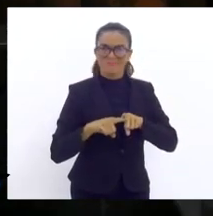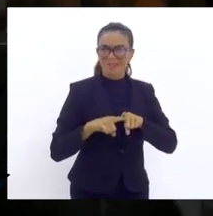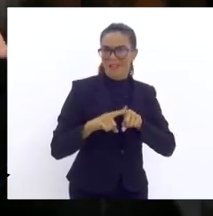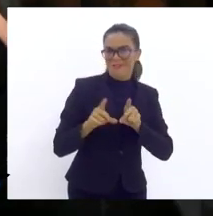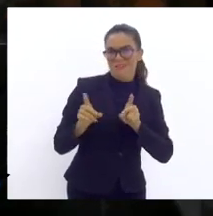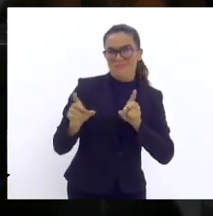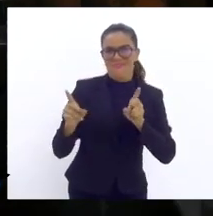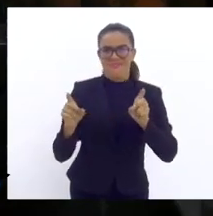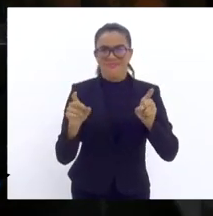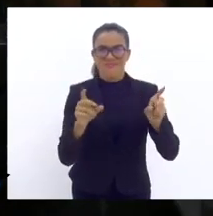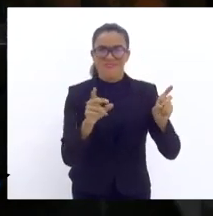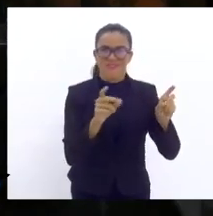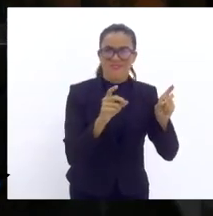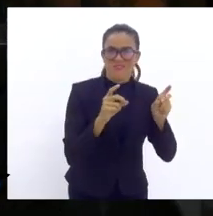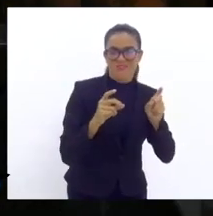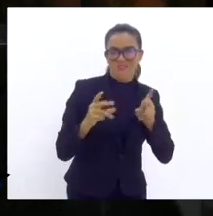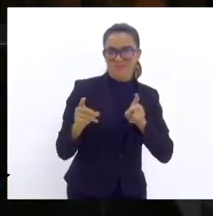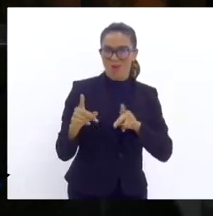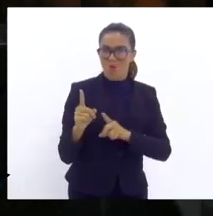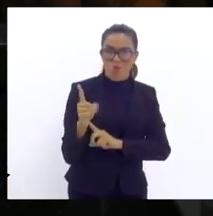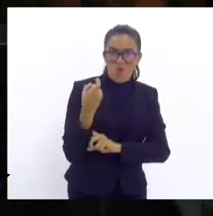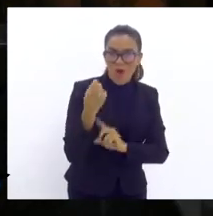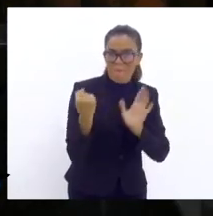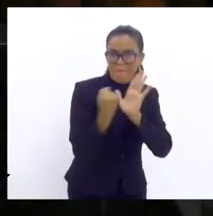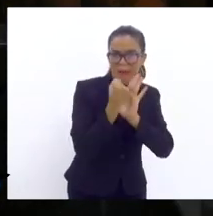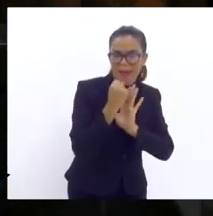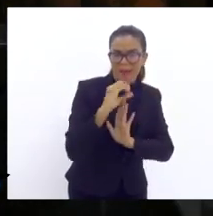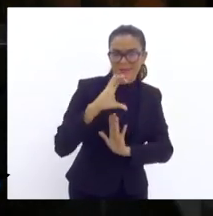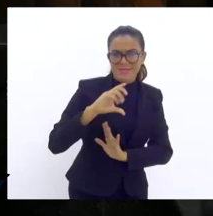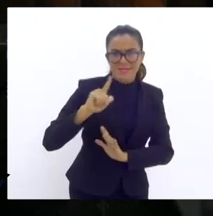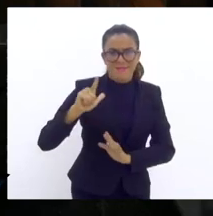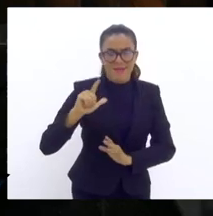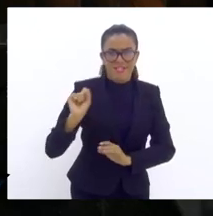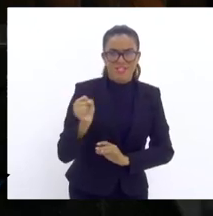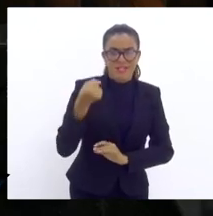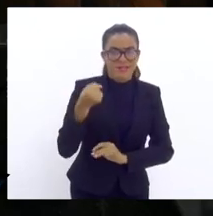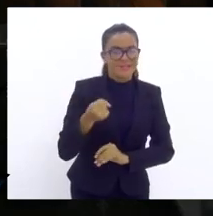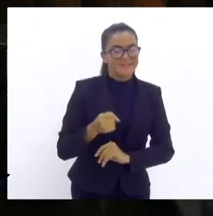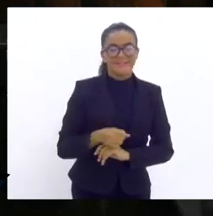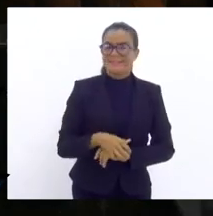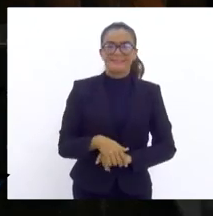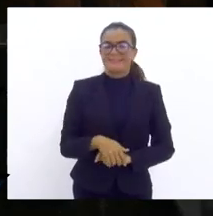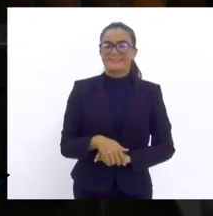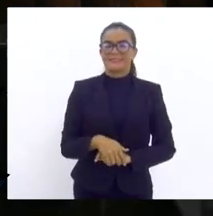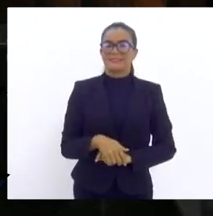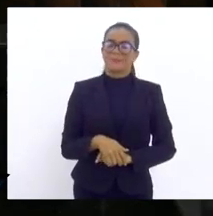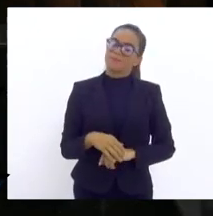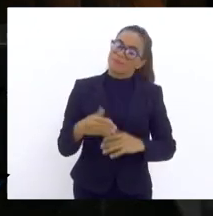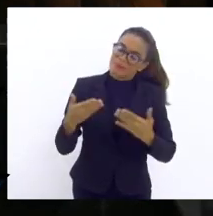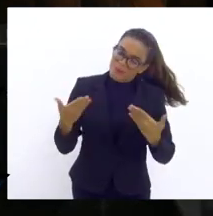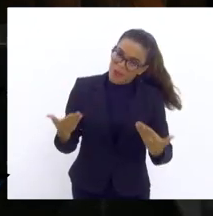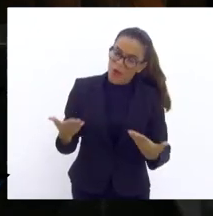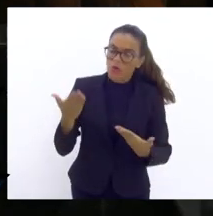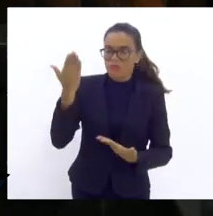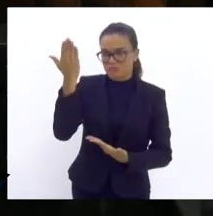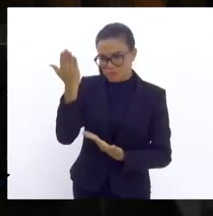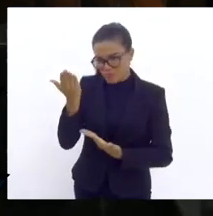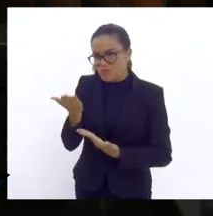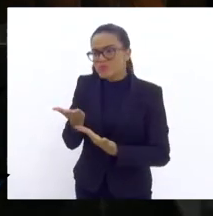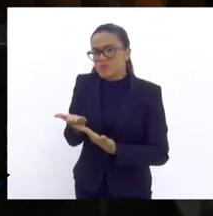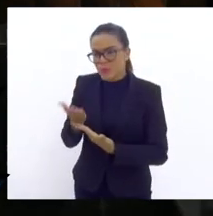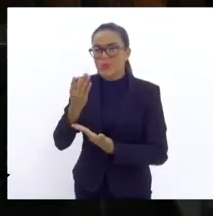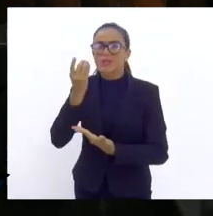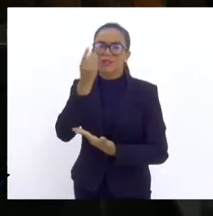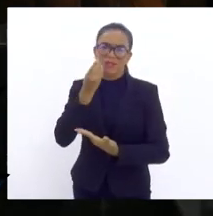financiando os próprios clubes participantes. Então, V. Exª tem razão.